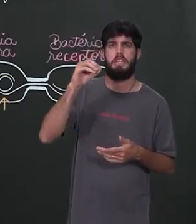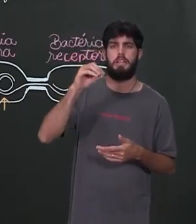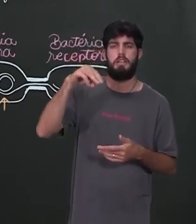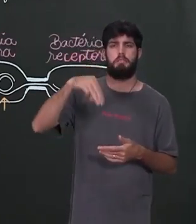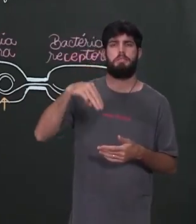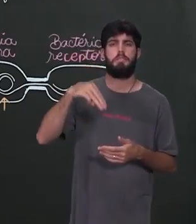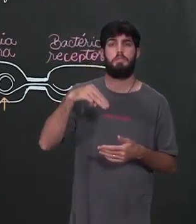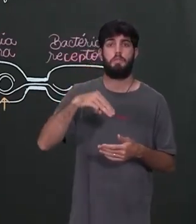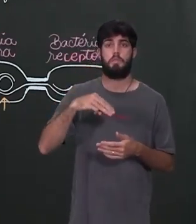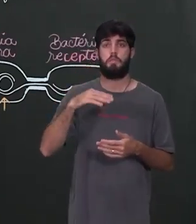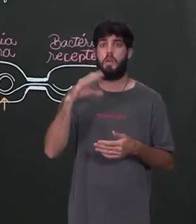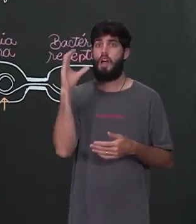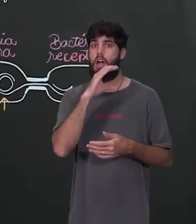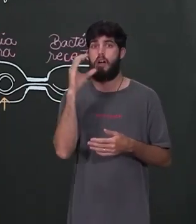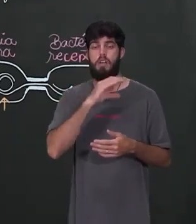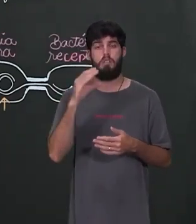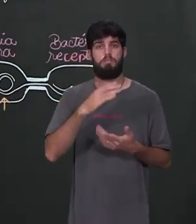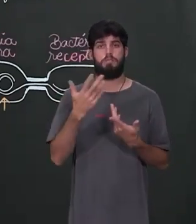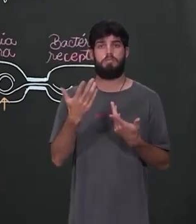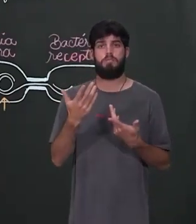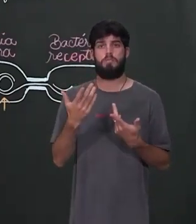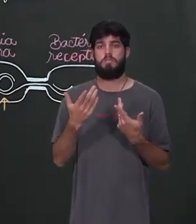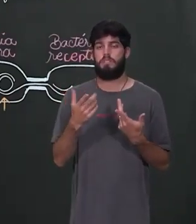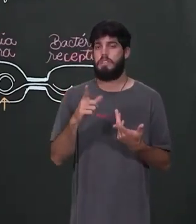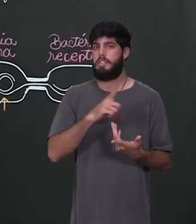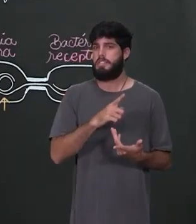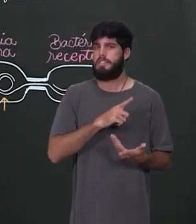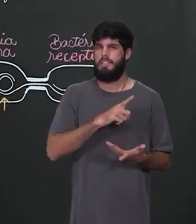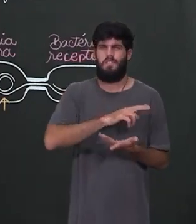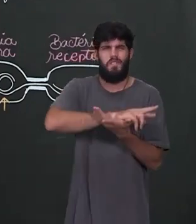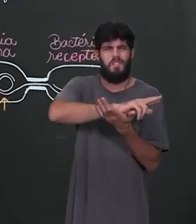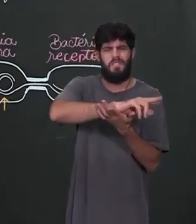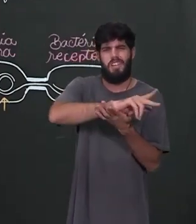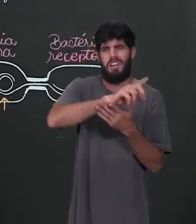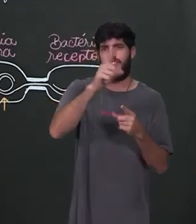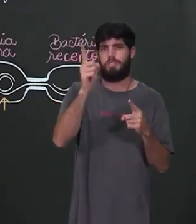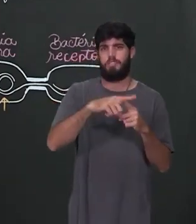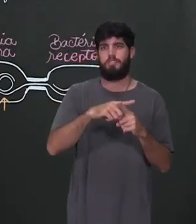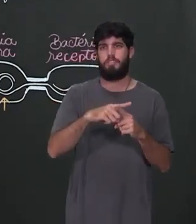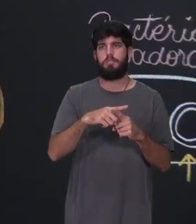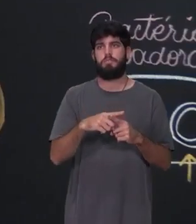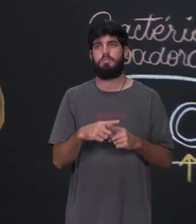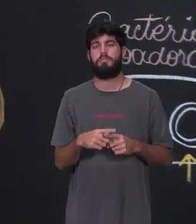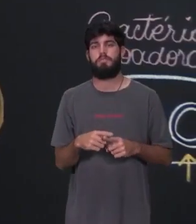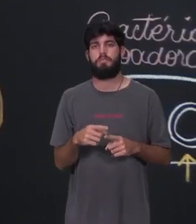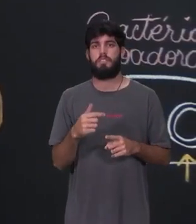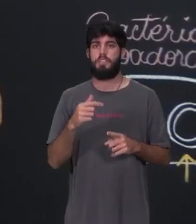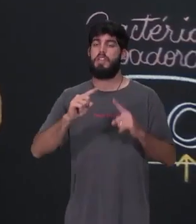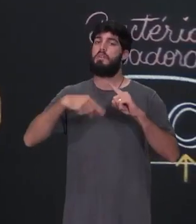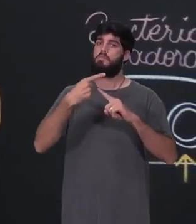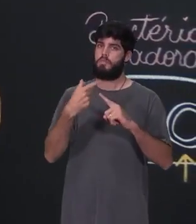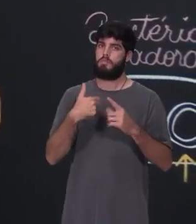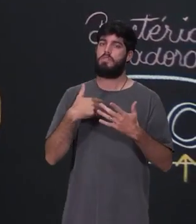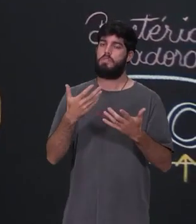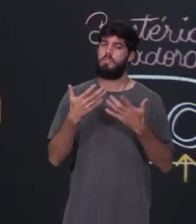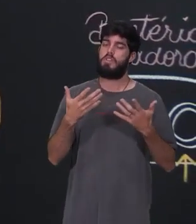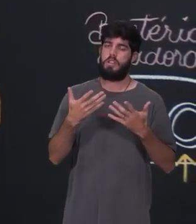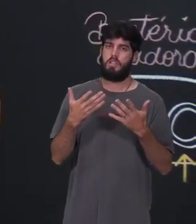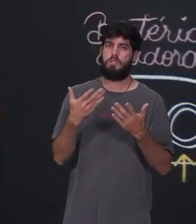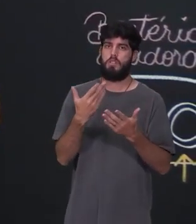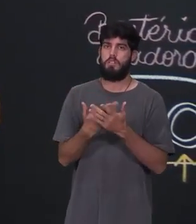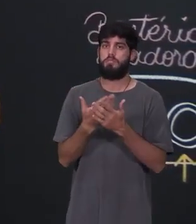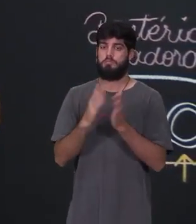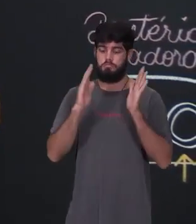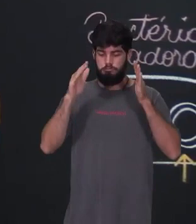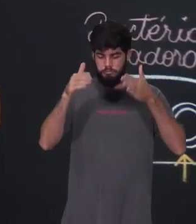rápida. Só que quando eu falo de reprodução assexuada, tem muitos tipos. E eu quero trazer um novo quadro só para te mostrar os